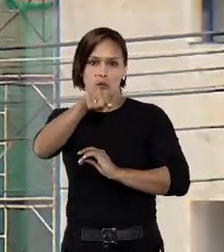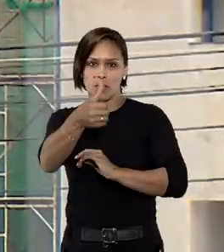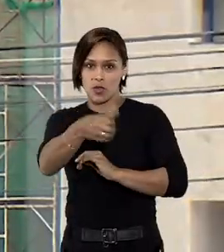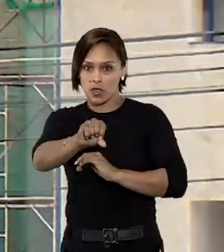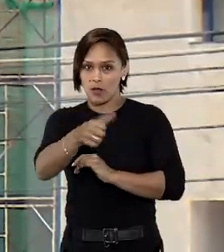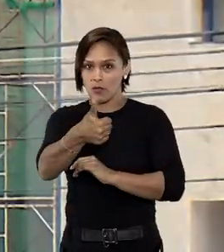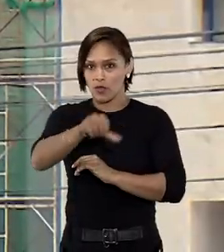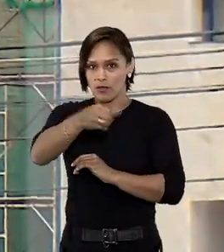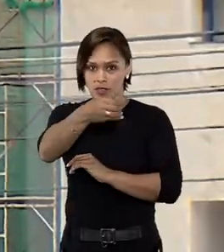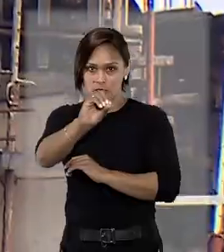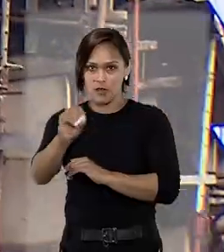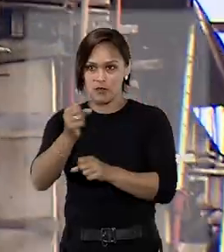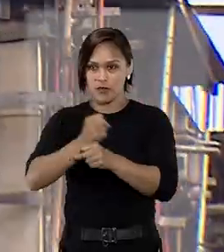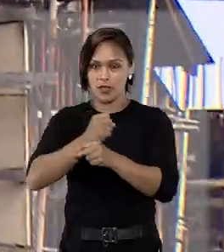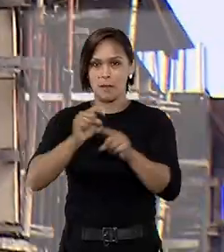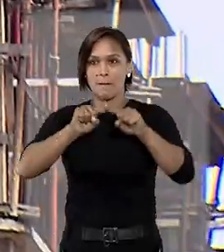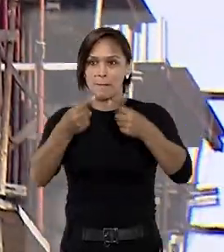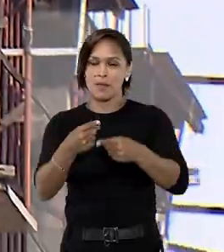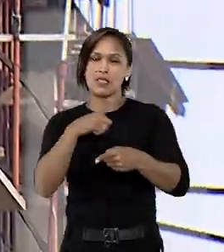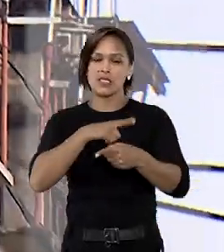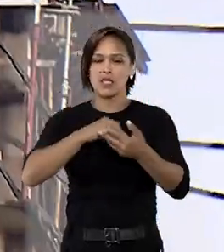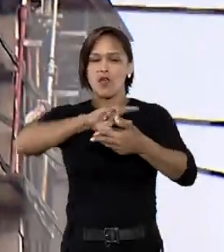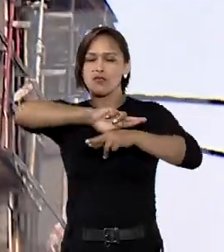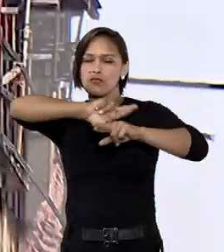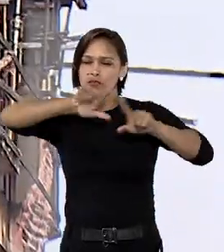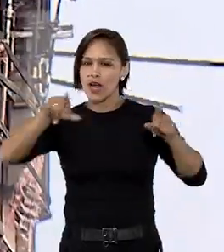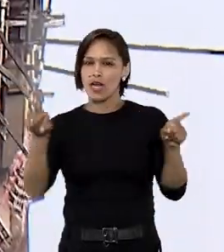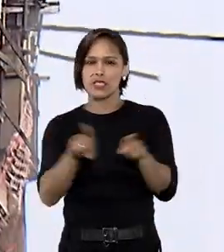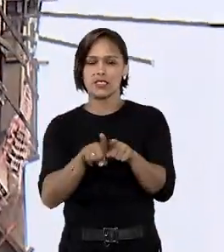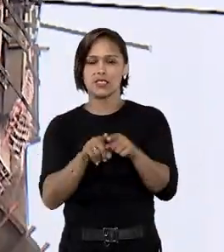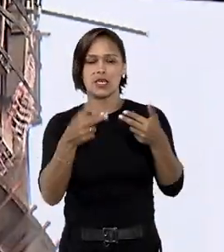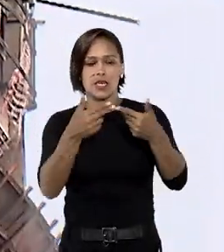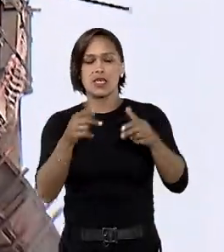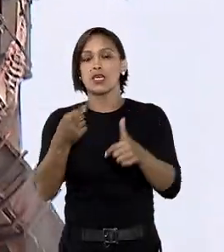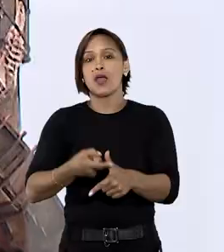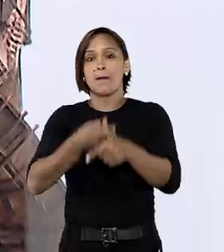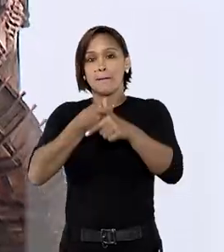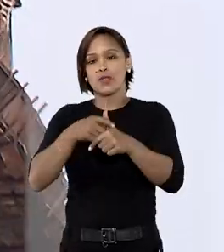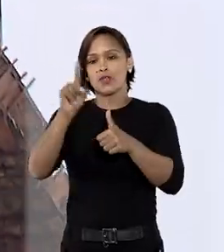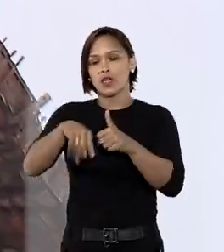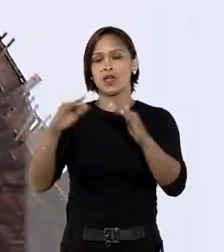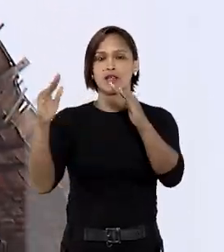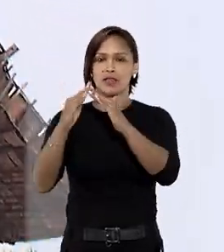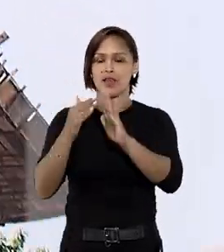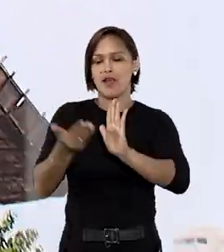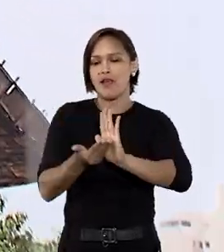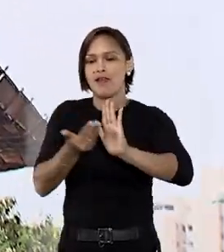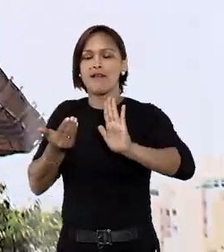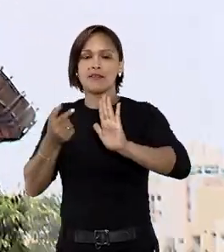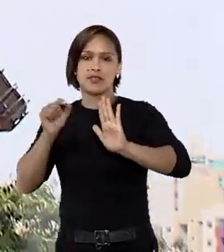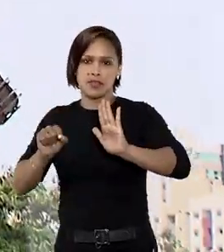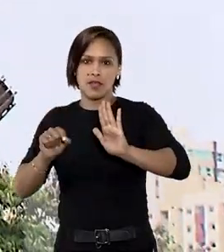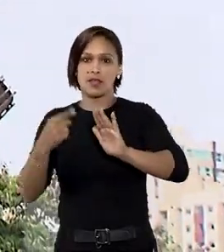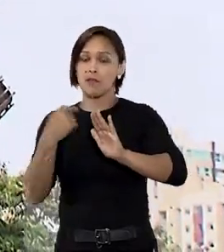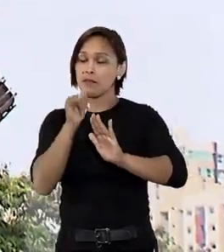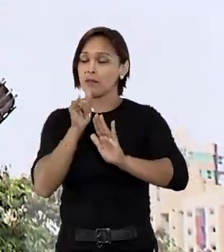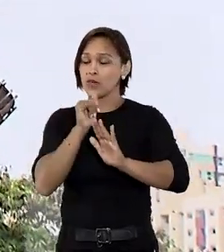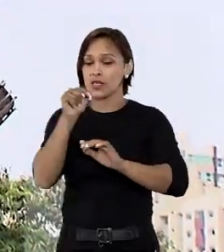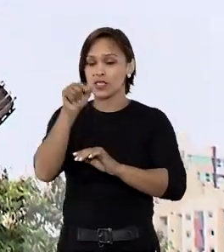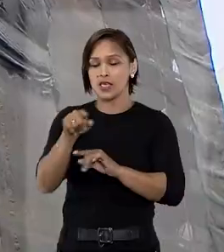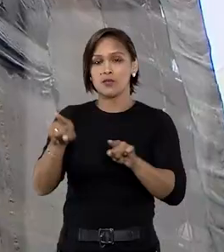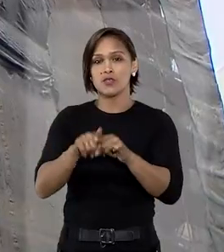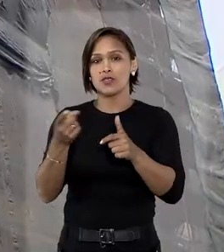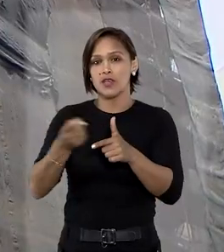de 1990. Mas existem situações em que a empenhorabilidade do bem é afastada, como por exemplo,